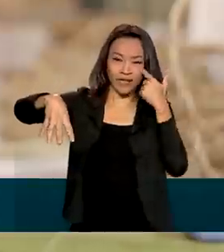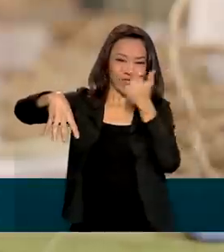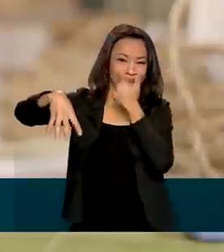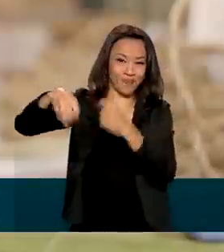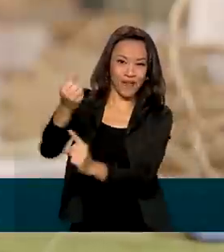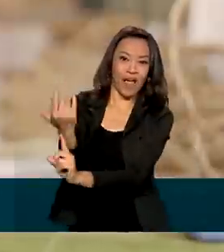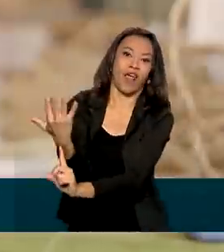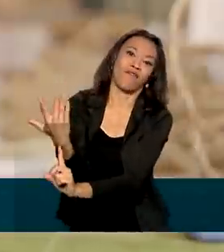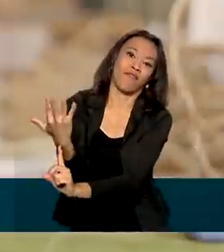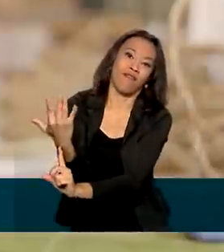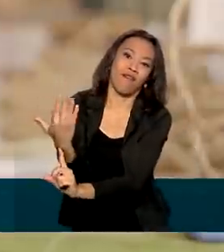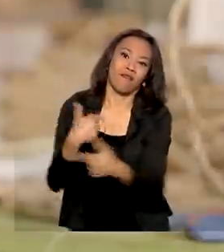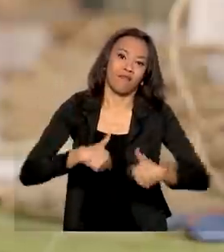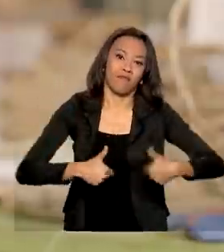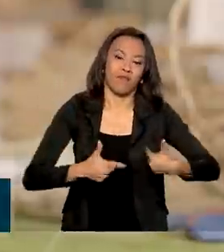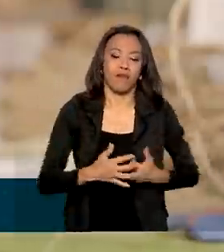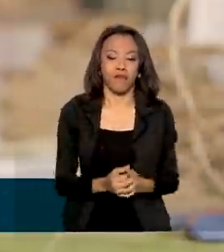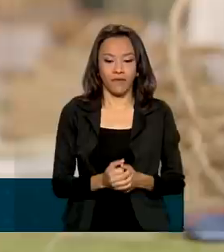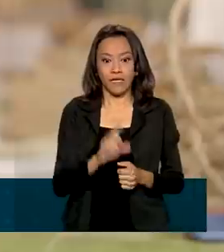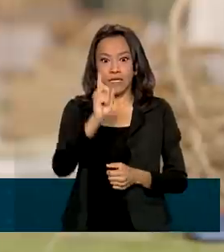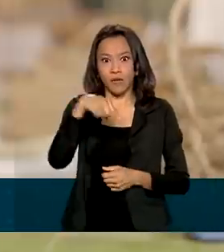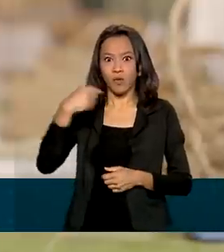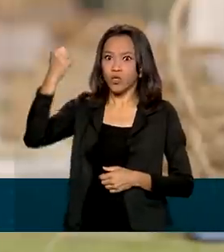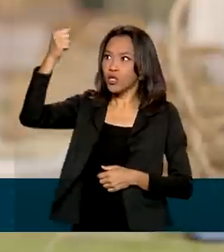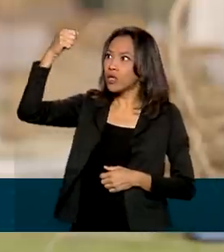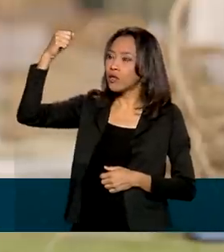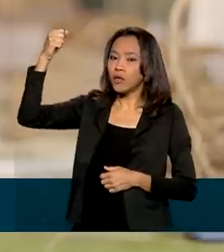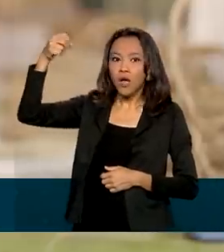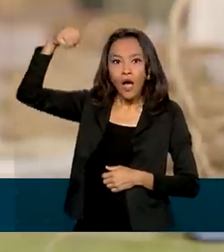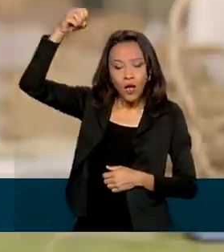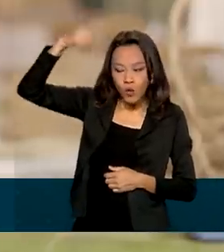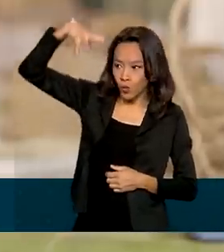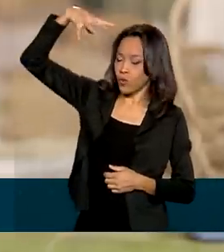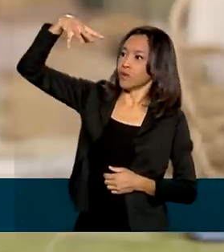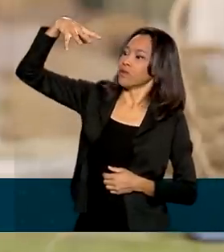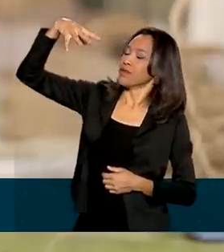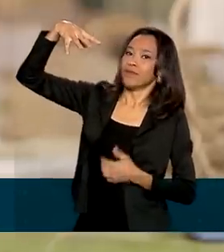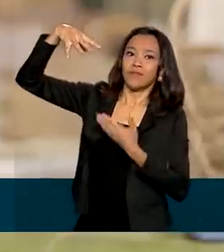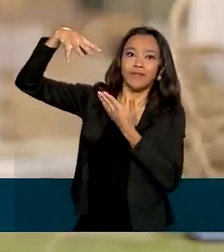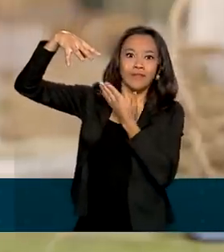colocou aquelas placas ali, né? Que eu fui,